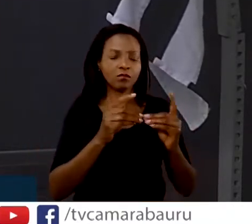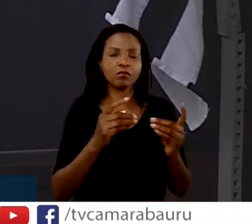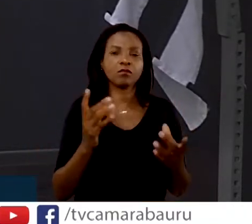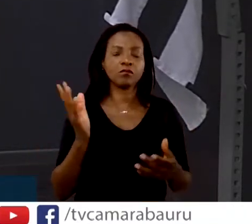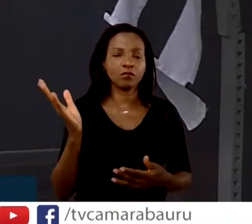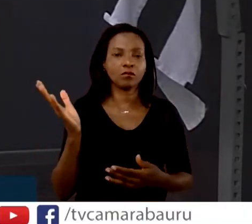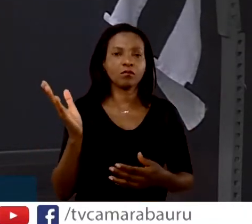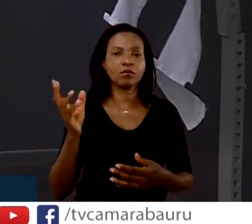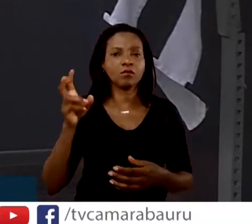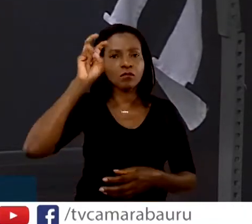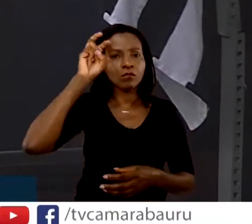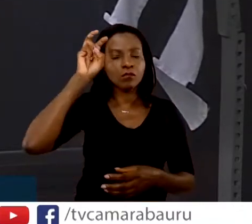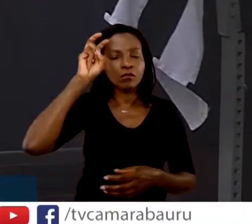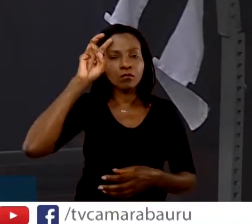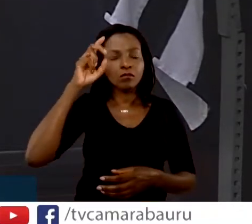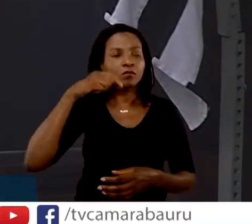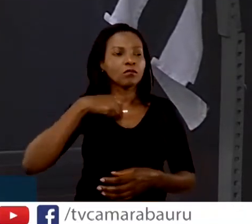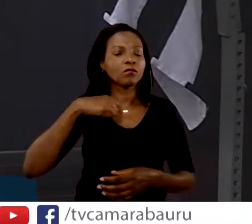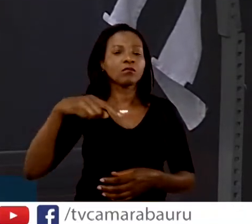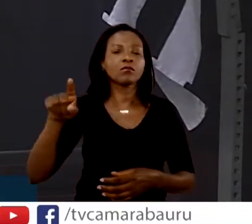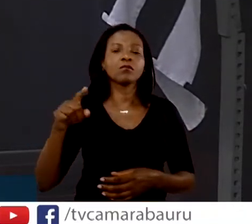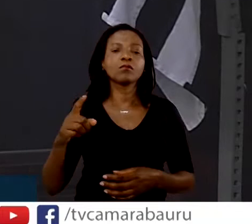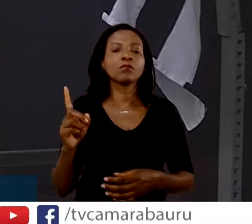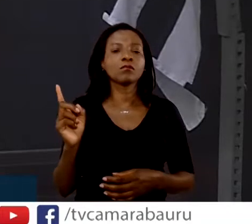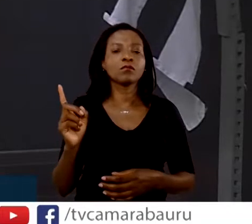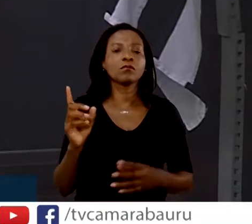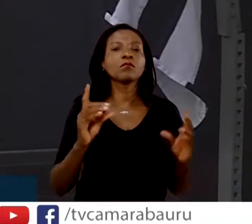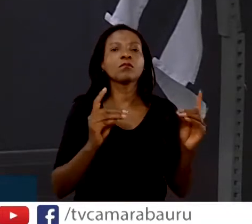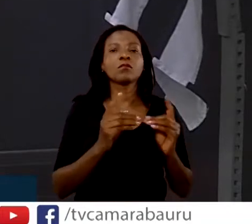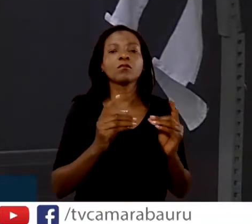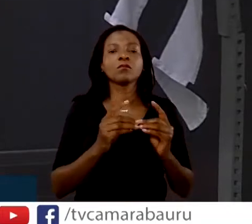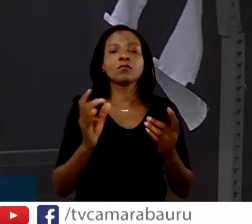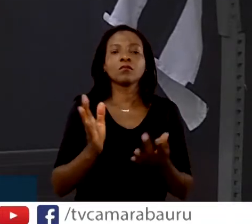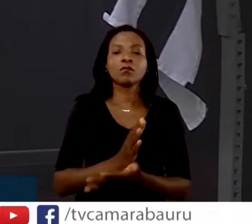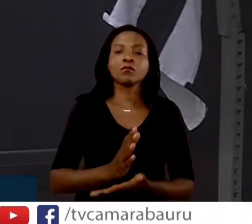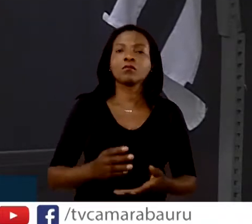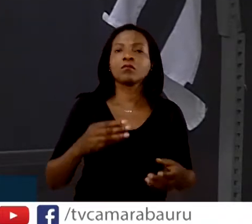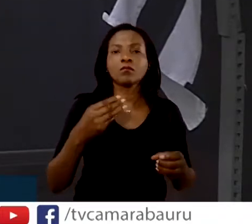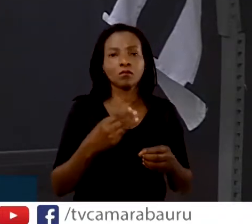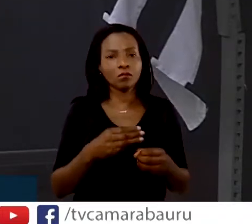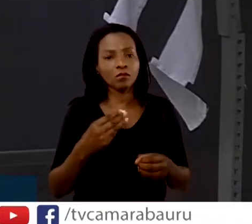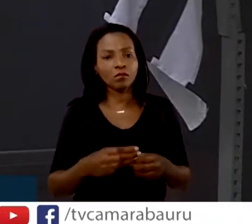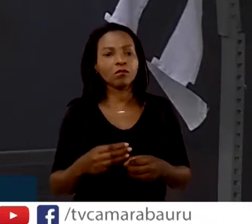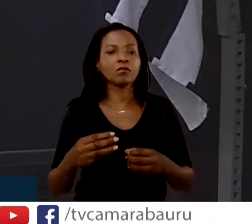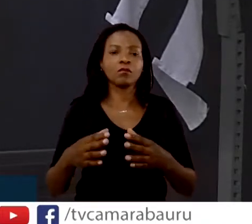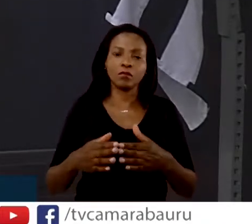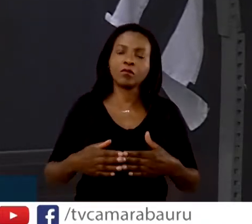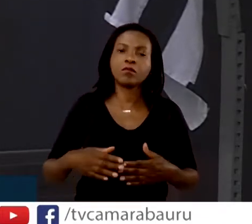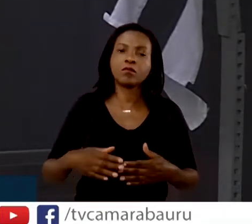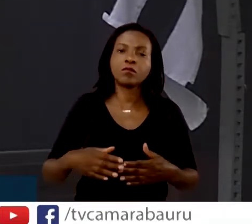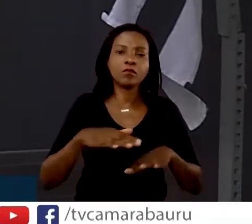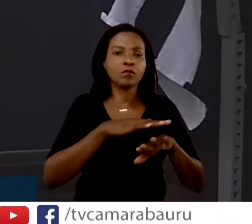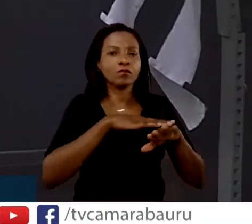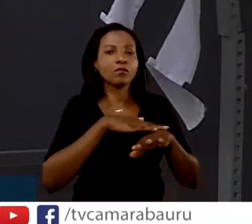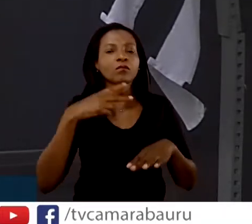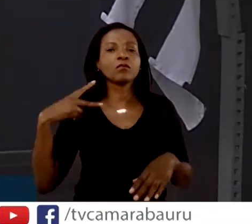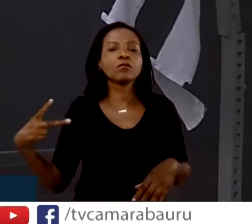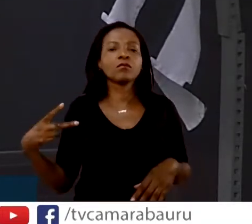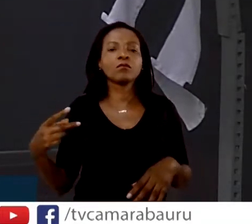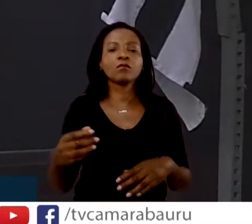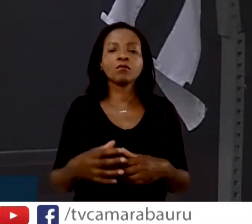-feira, estive abrindo lá para atender alguns munícipes que têm solicitado para conversar com o vereador. Pasme os senhores!